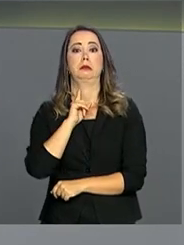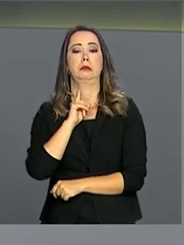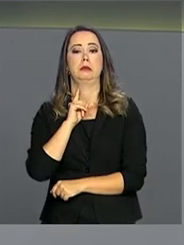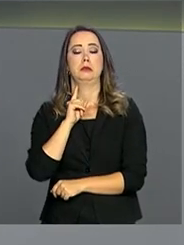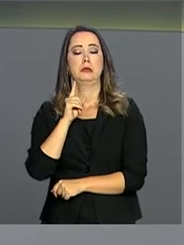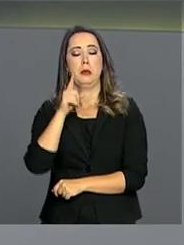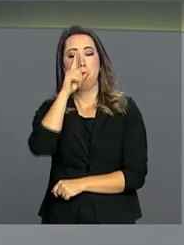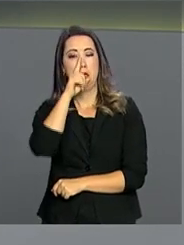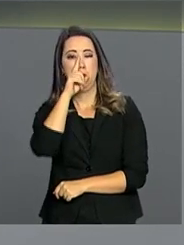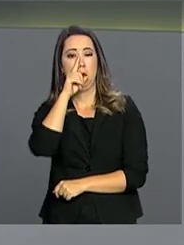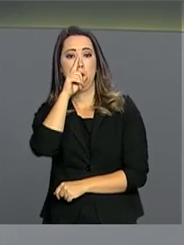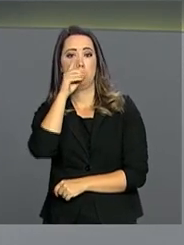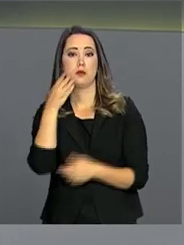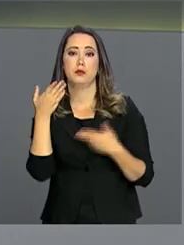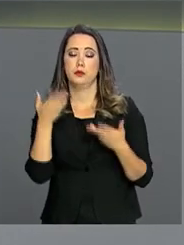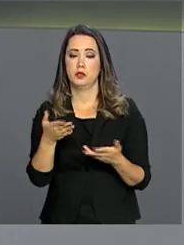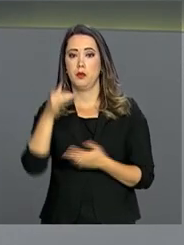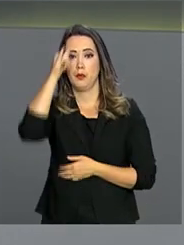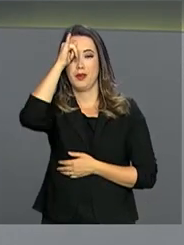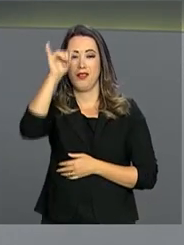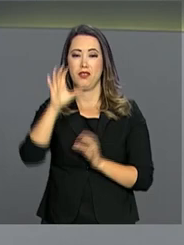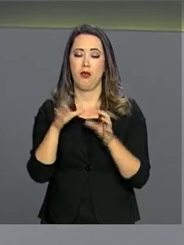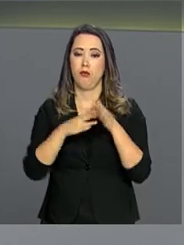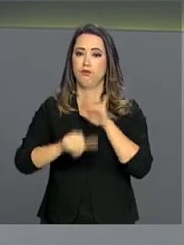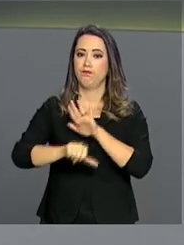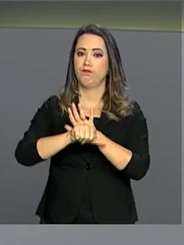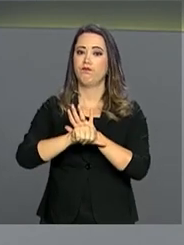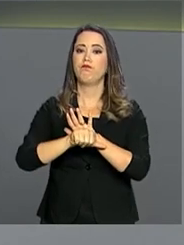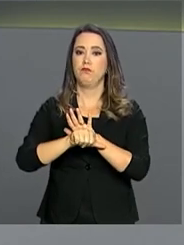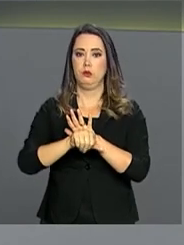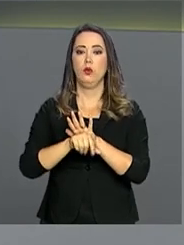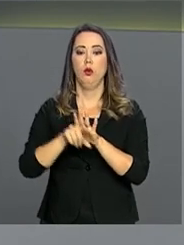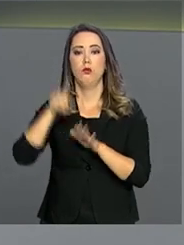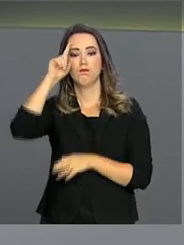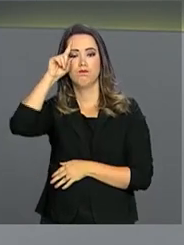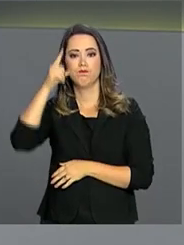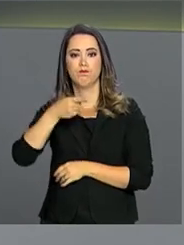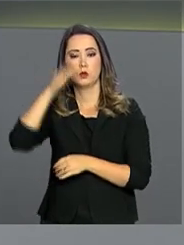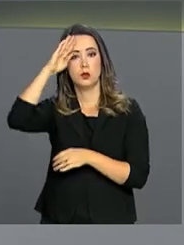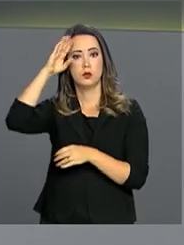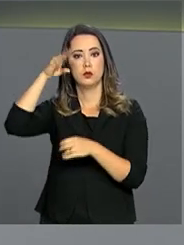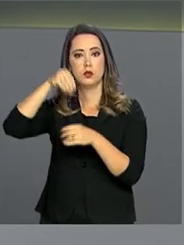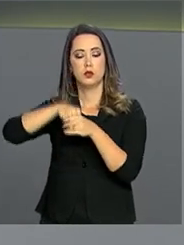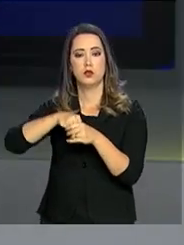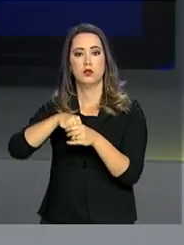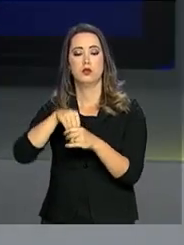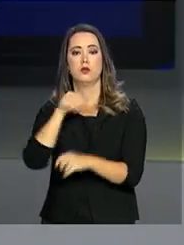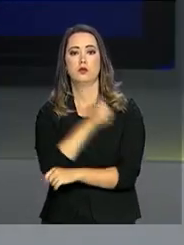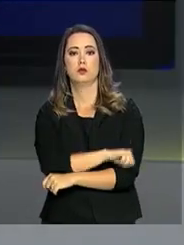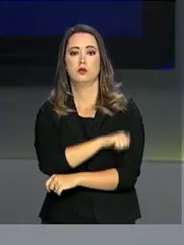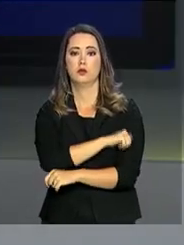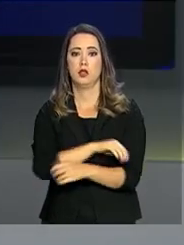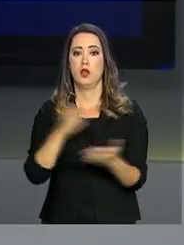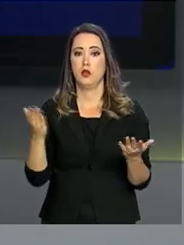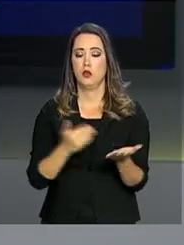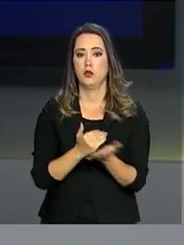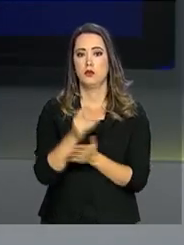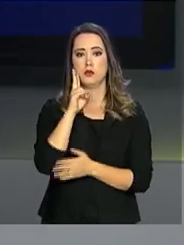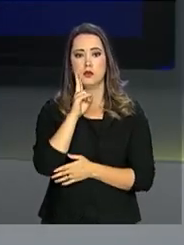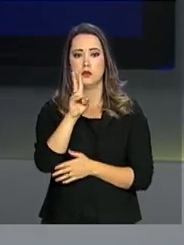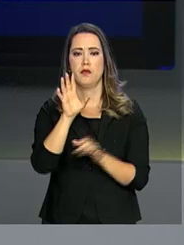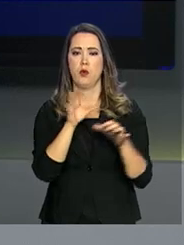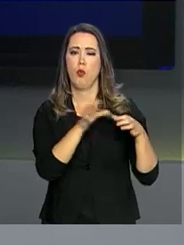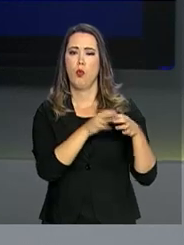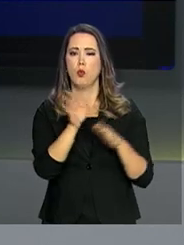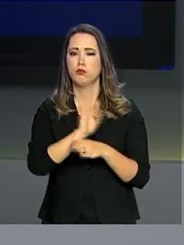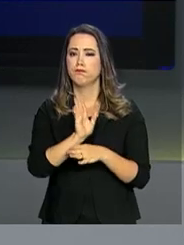combater o crime organizado, foi decretada em fevereiro deste ano a Intervenção Federal no Estado. A partir de agora, você vai acompanhar uma